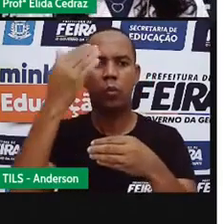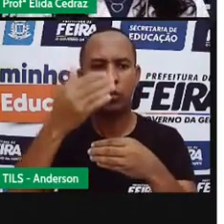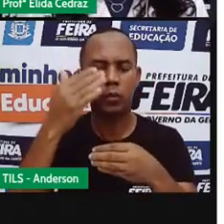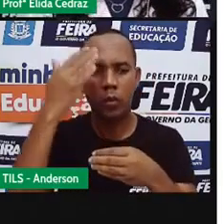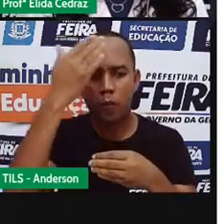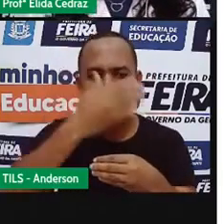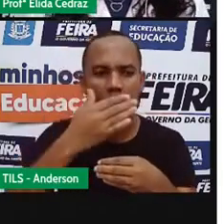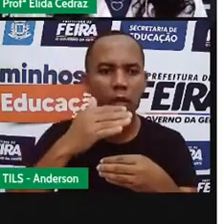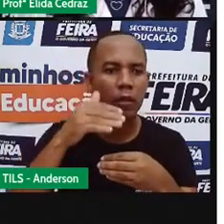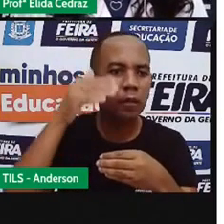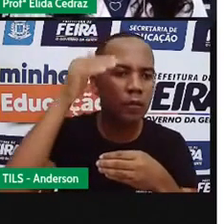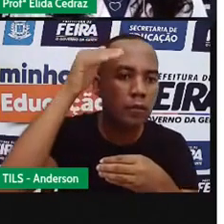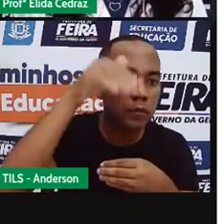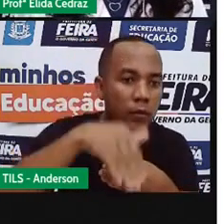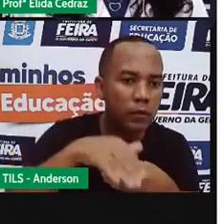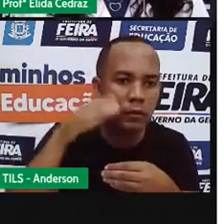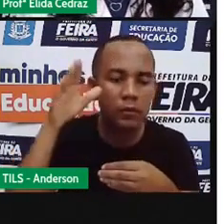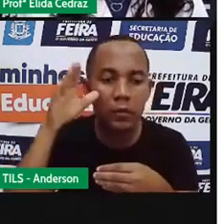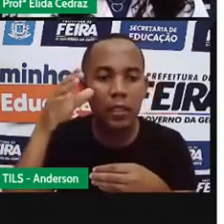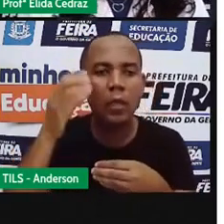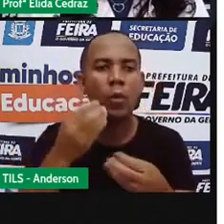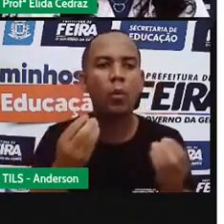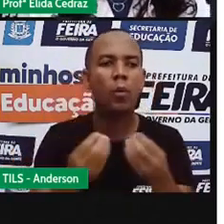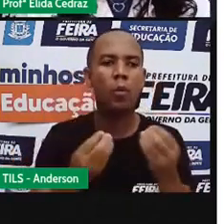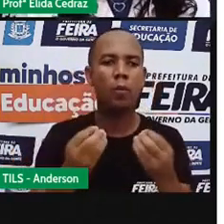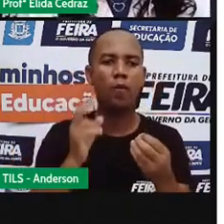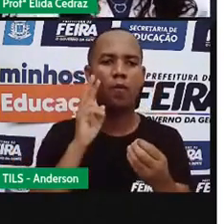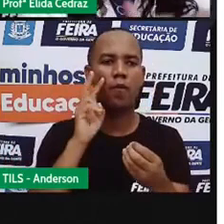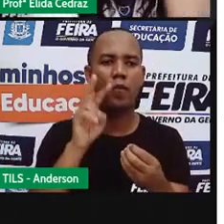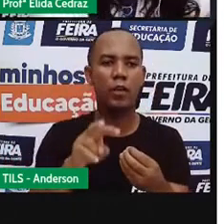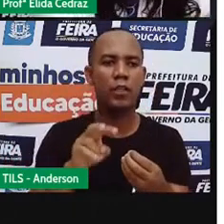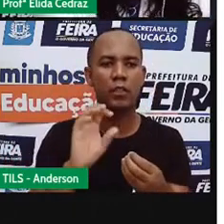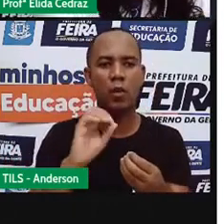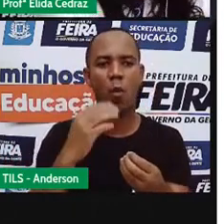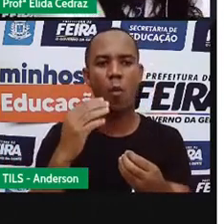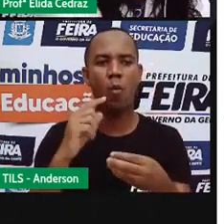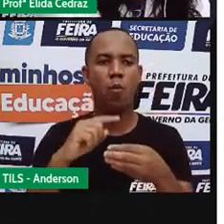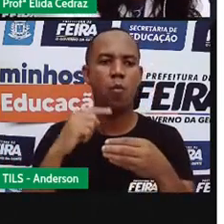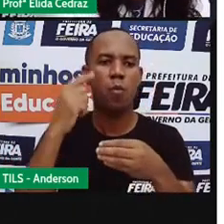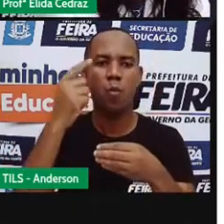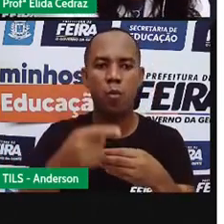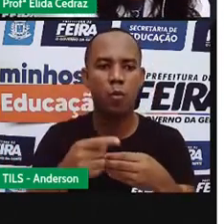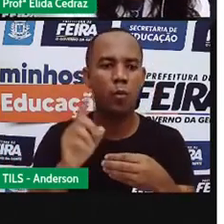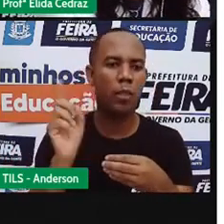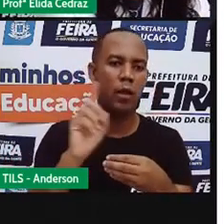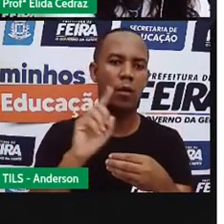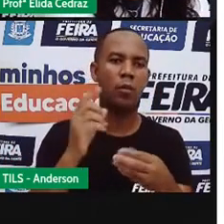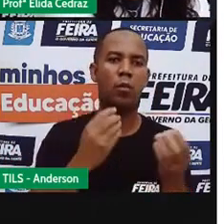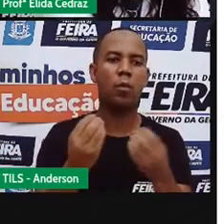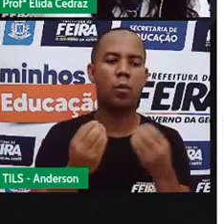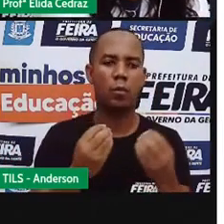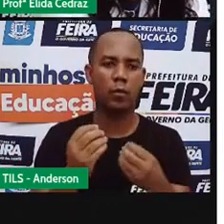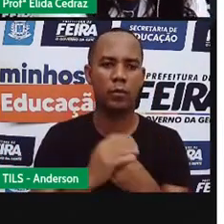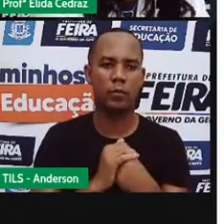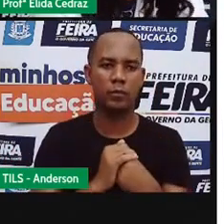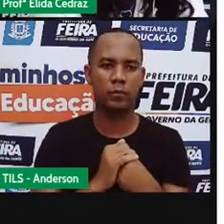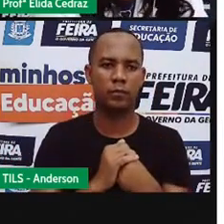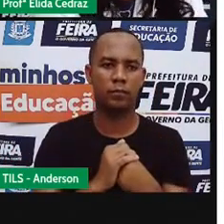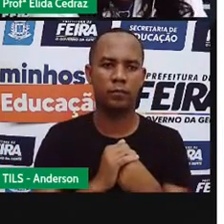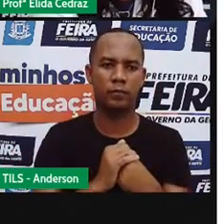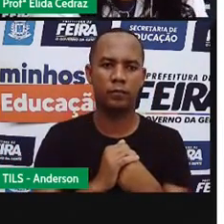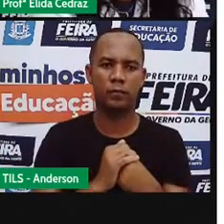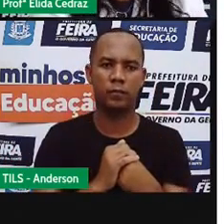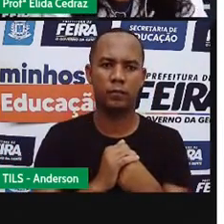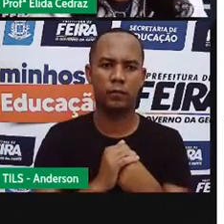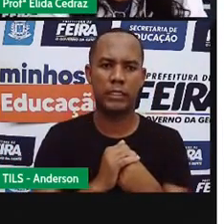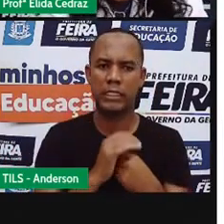sabe qual é o motivo que permite que a gente veja através dos objetos? Não